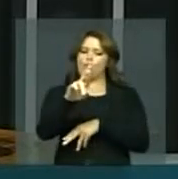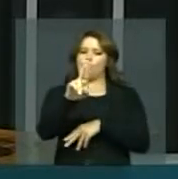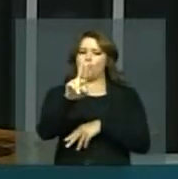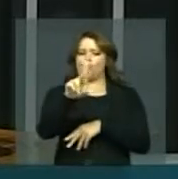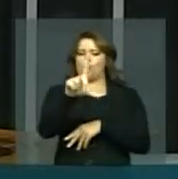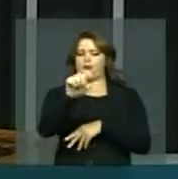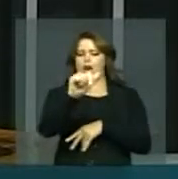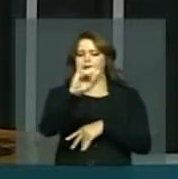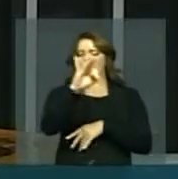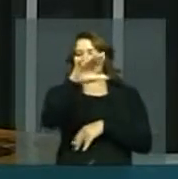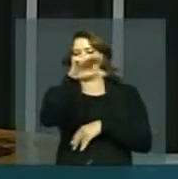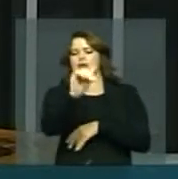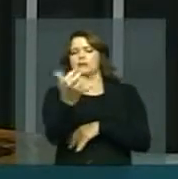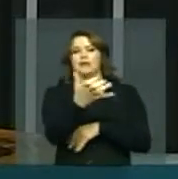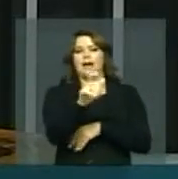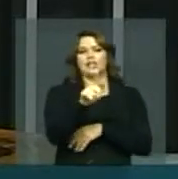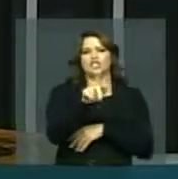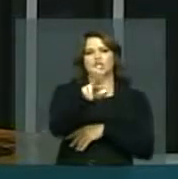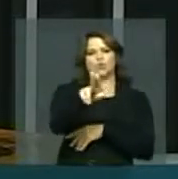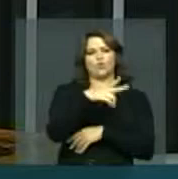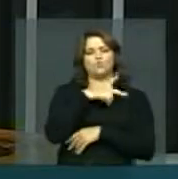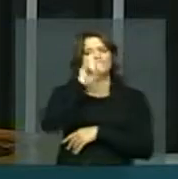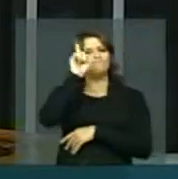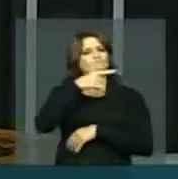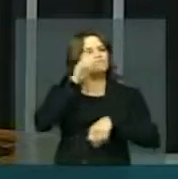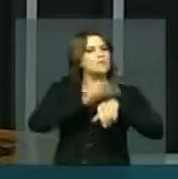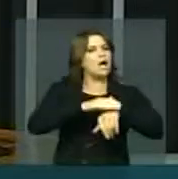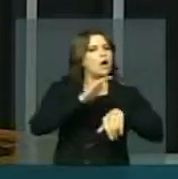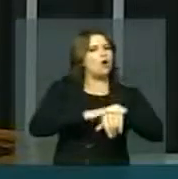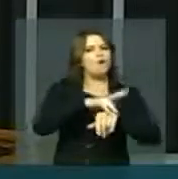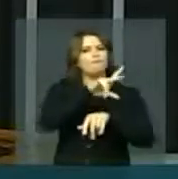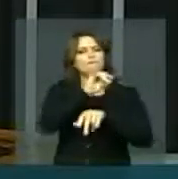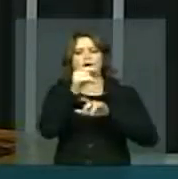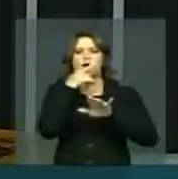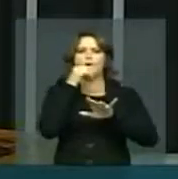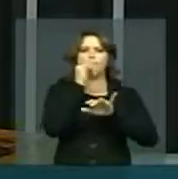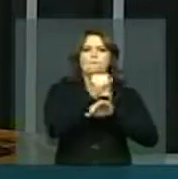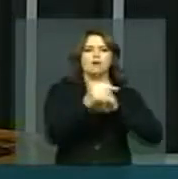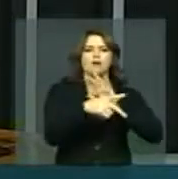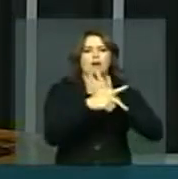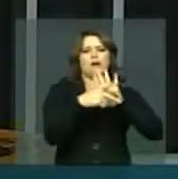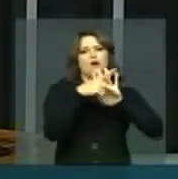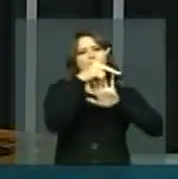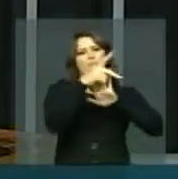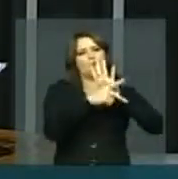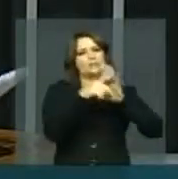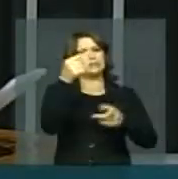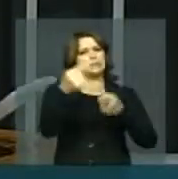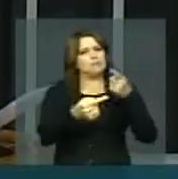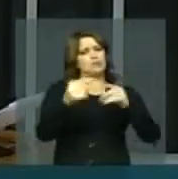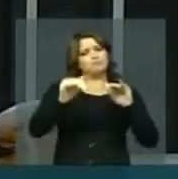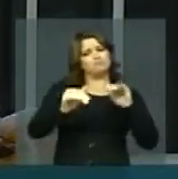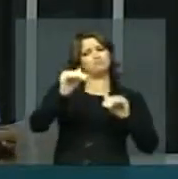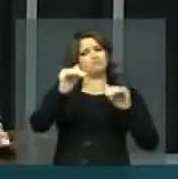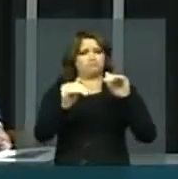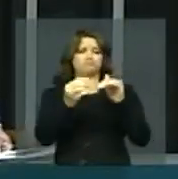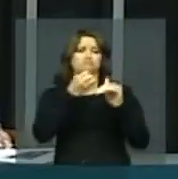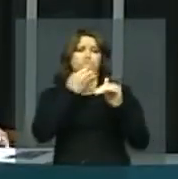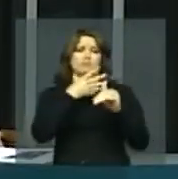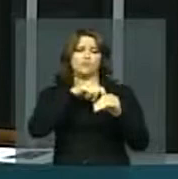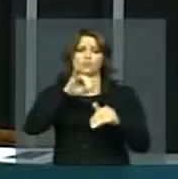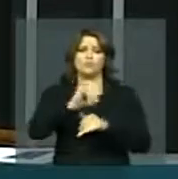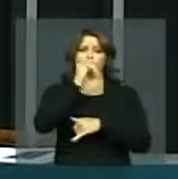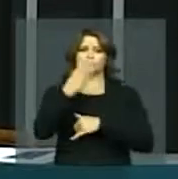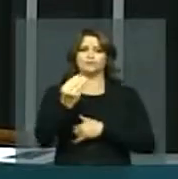AGU executasse imediatamente essa portaria. Portanto, foi um debate equilibrado. Foi